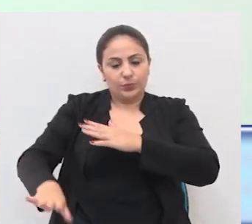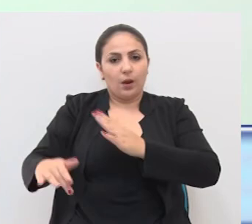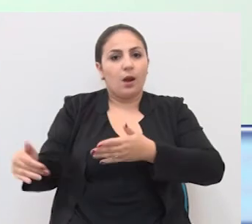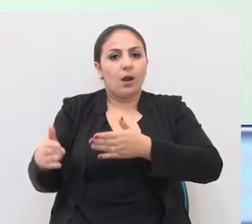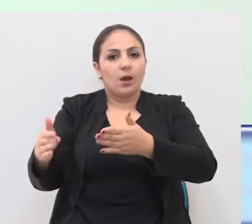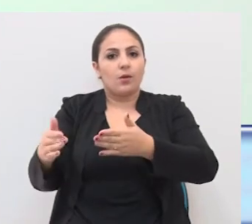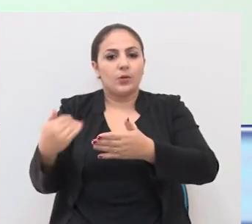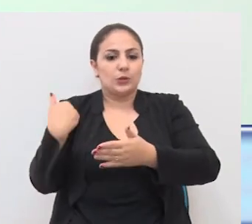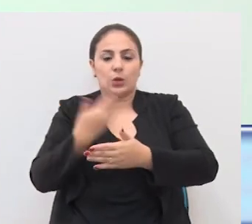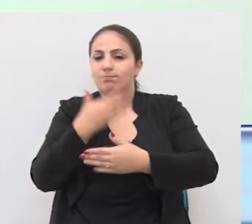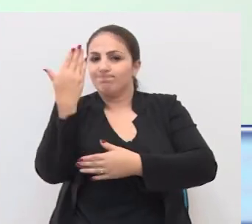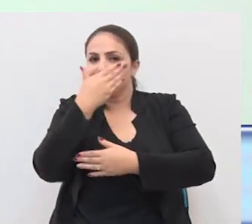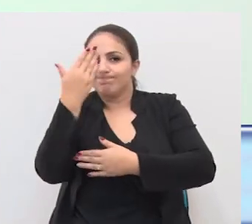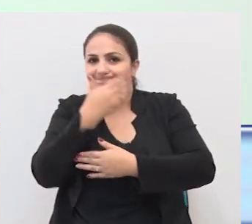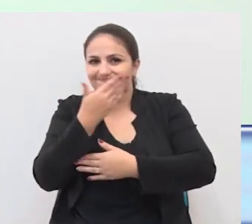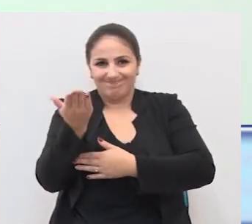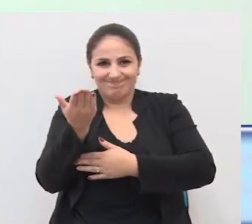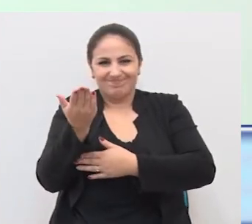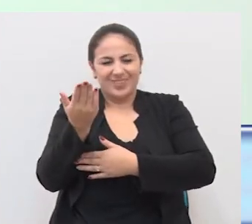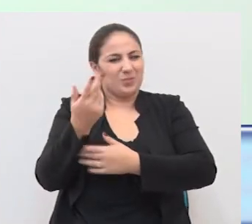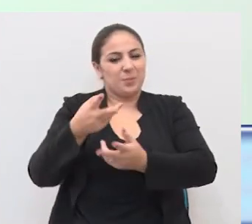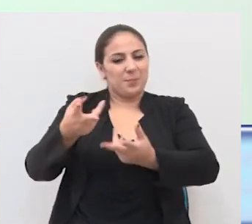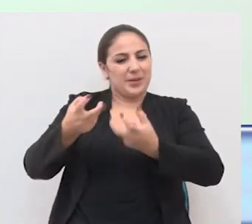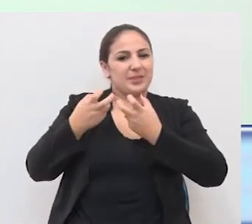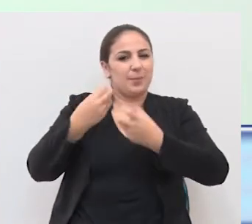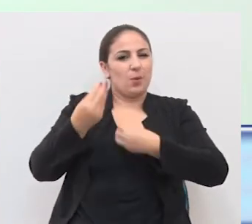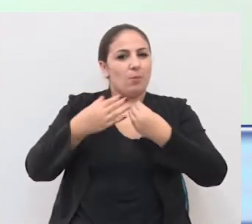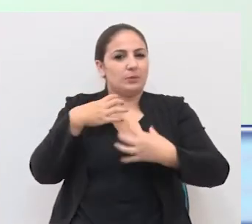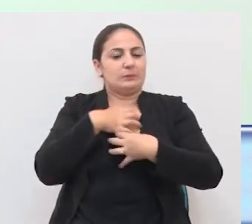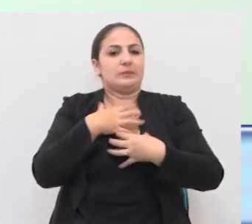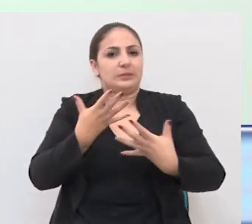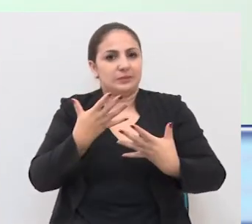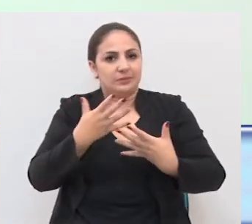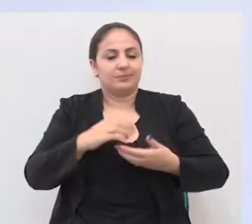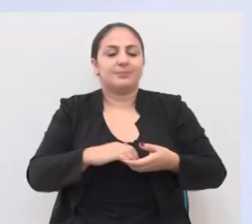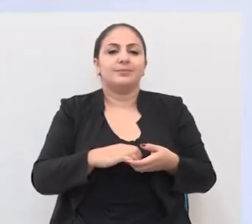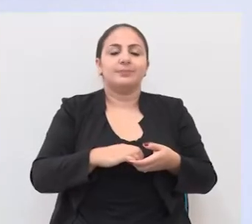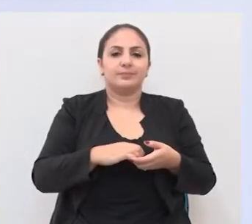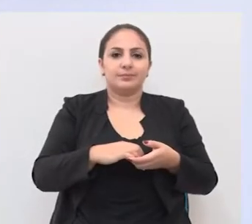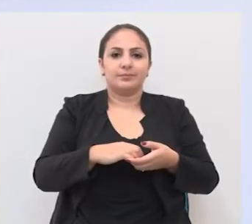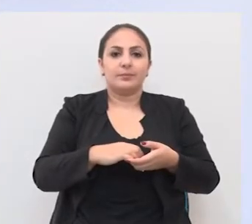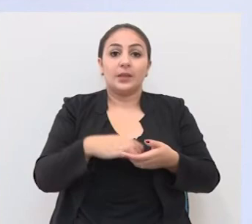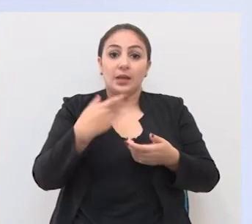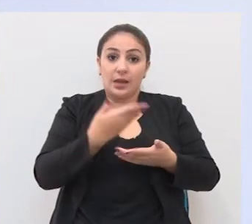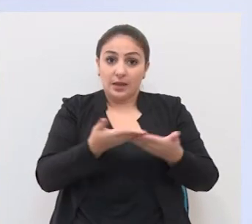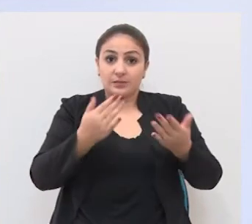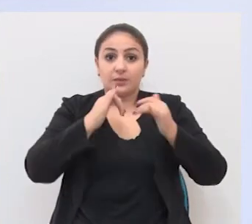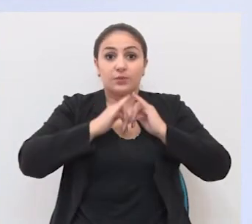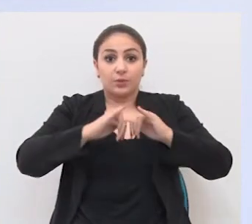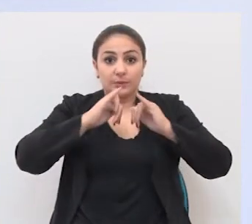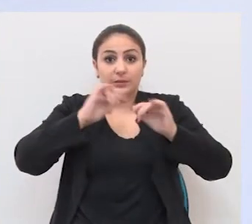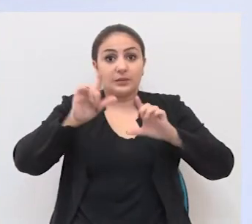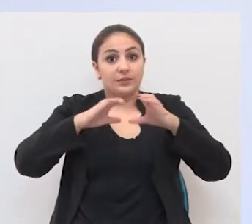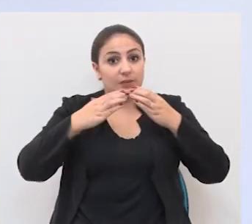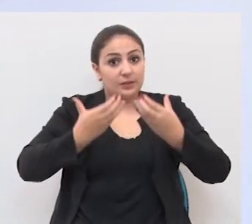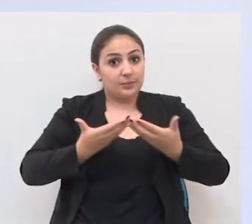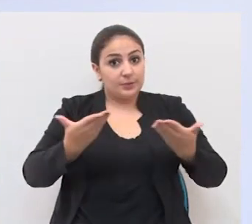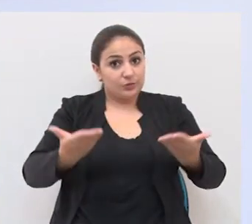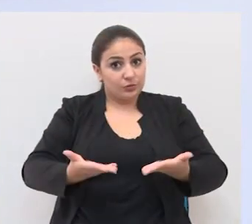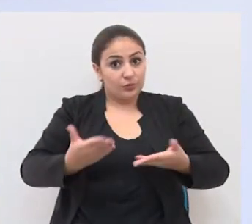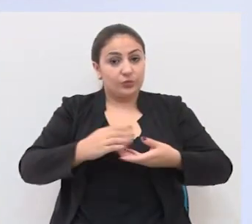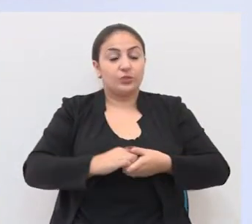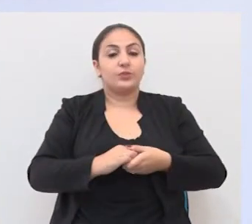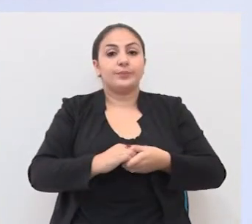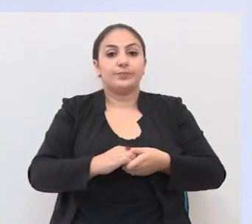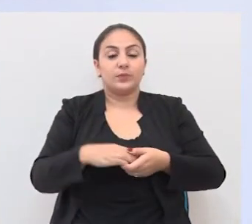Então, como a gente não vê, isso a gente não percebe e não se dá conta. E estas foram as informações do Jornal da